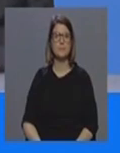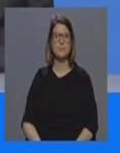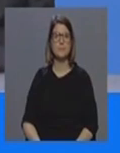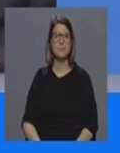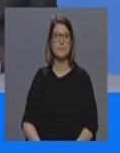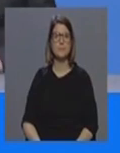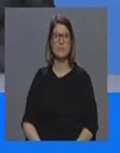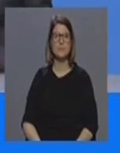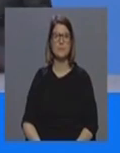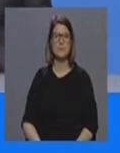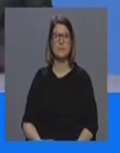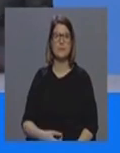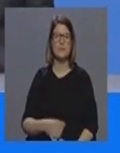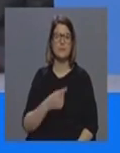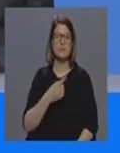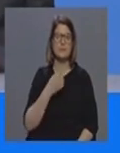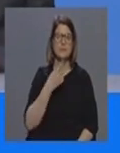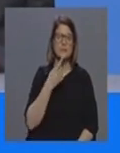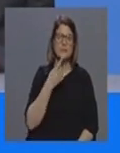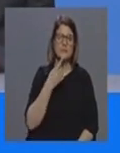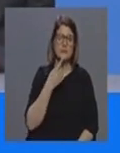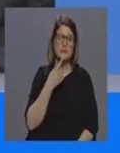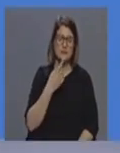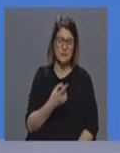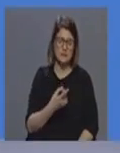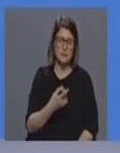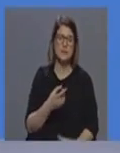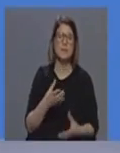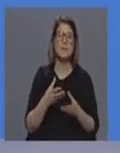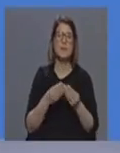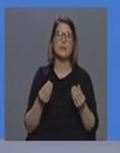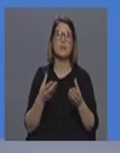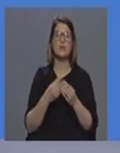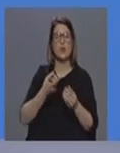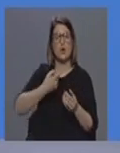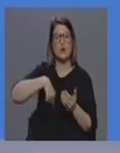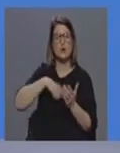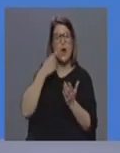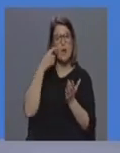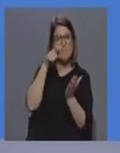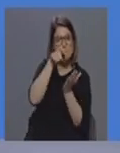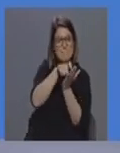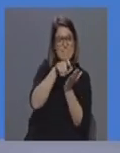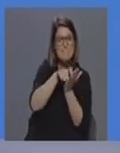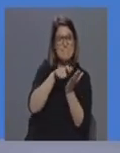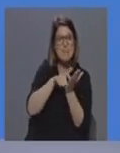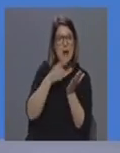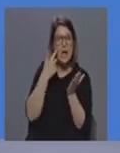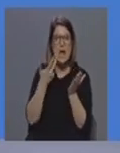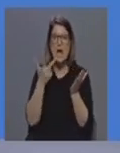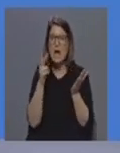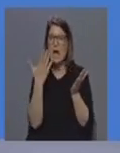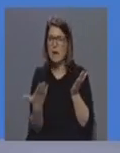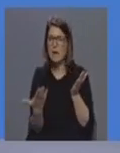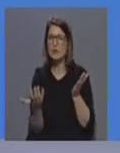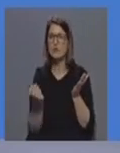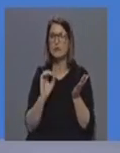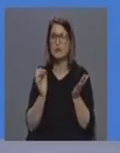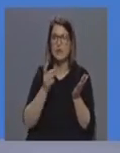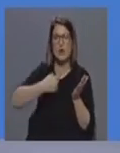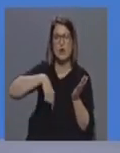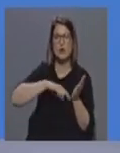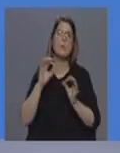em termos de material nós estamos a fazer um levantamento do disponível e a preparar-nos